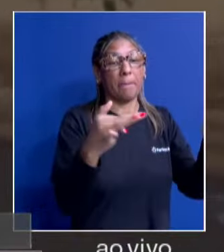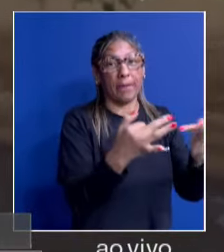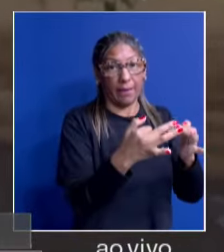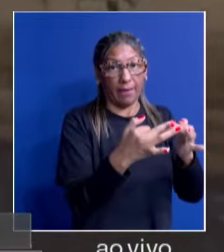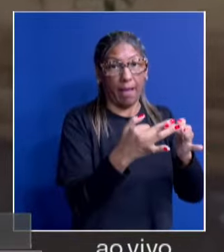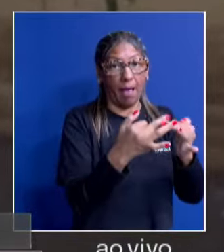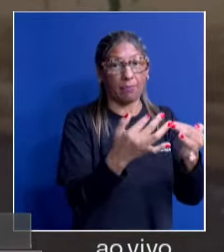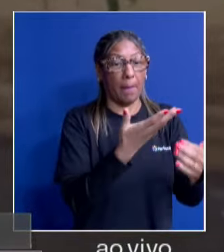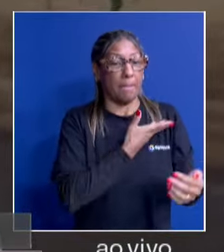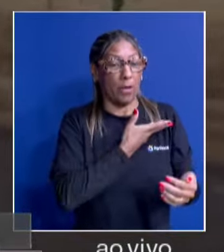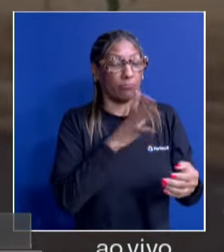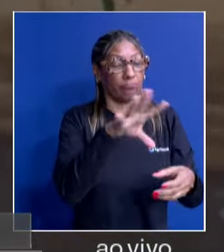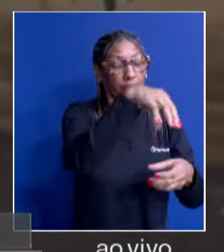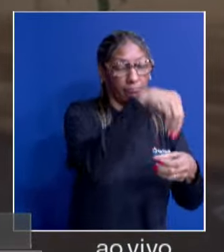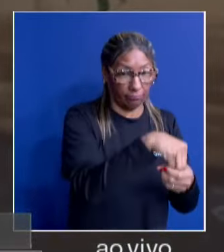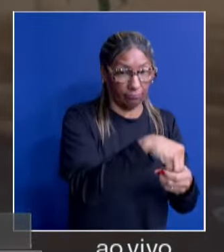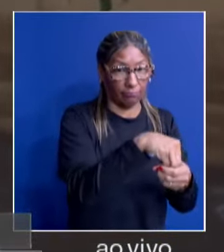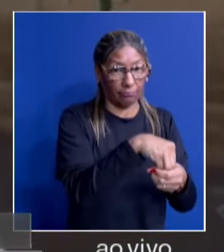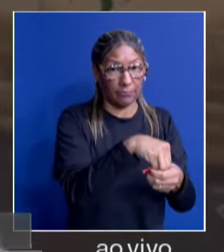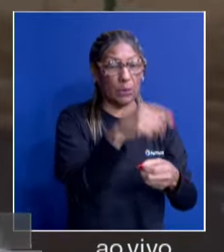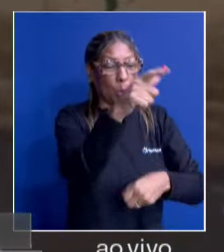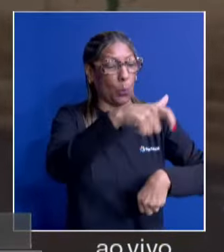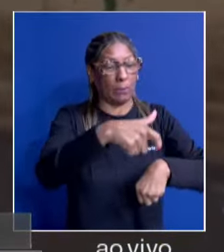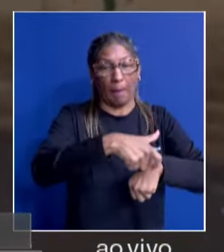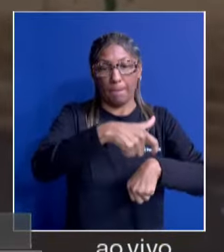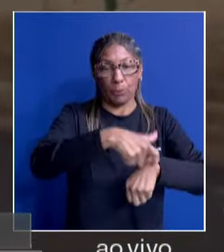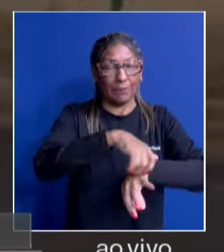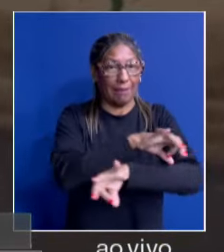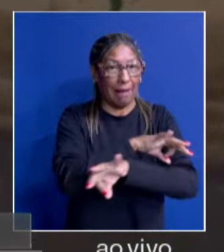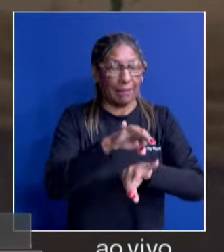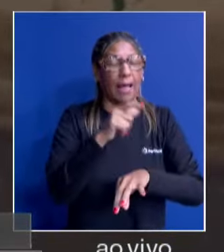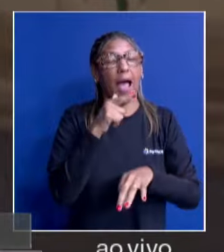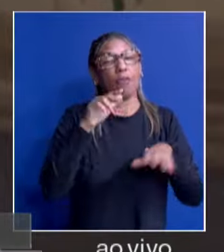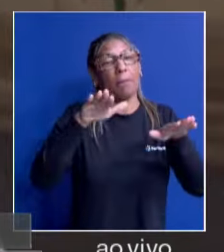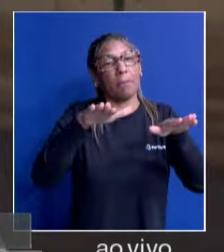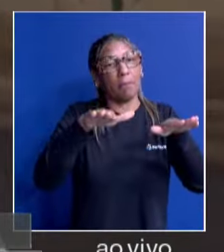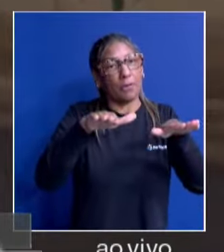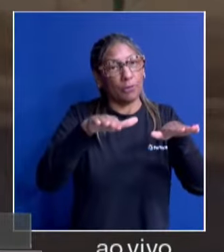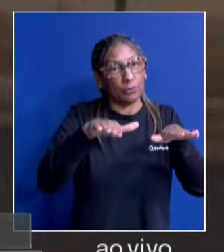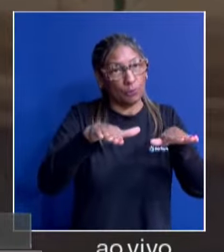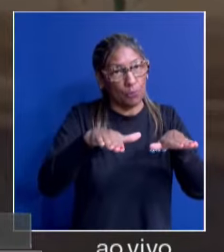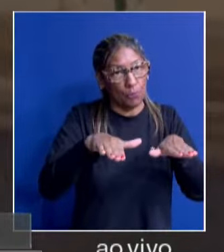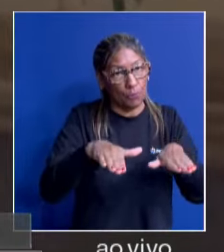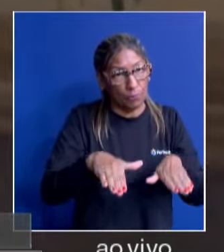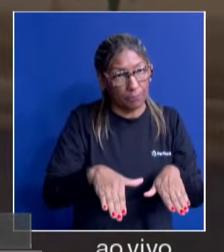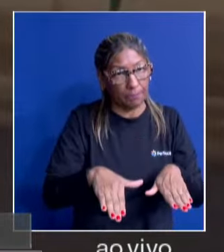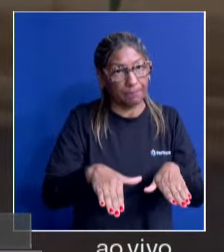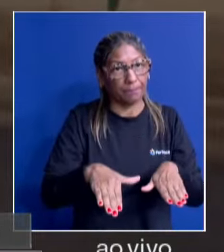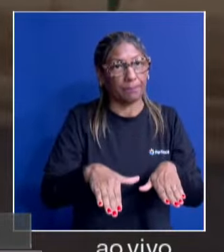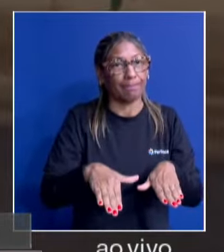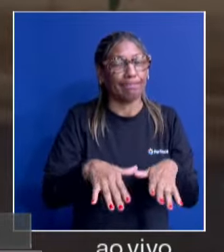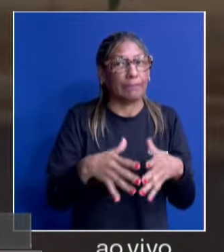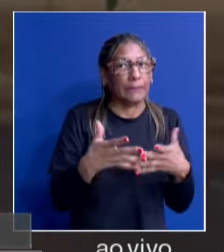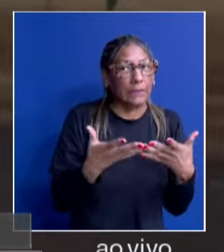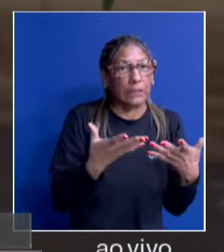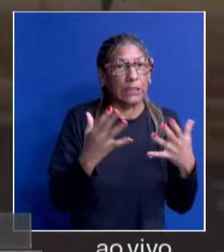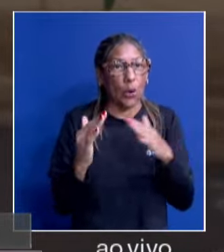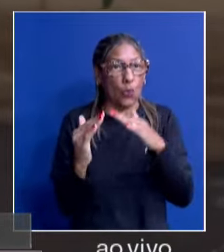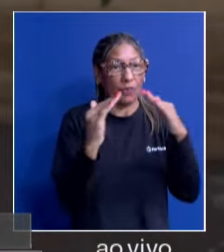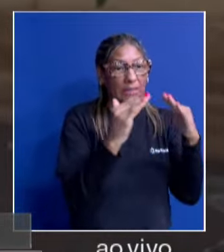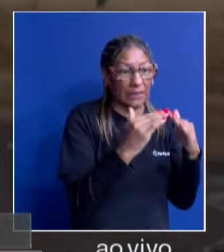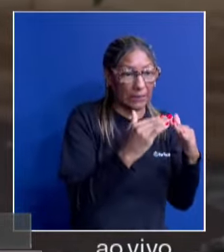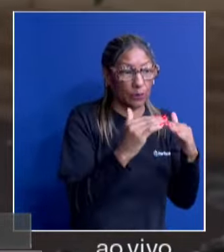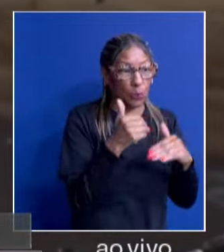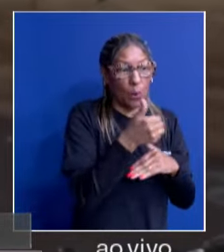né. Nesse meio tempo de, quando a água começou a baixar, de ficar preocupado com os bichinhos como é que eles estão, até porque já tinha um vizinho do lado e eram muitos